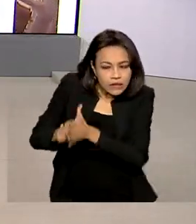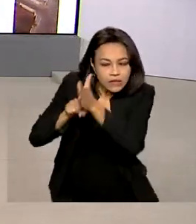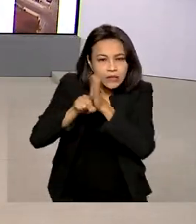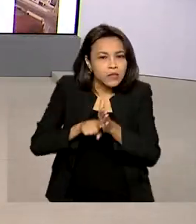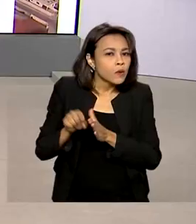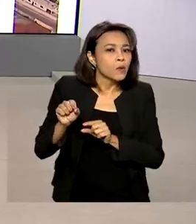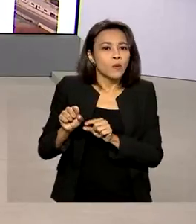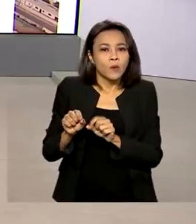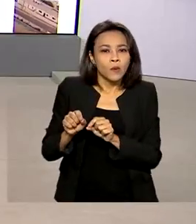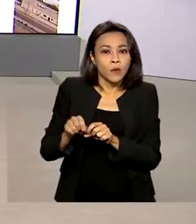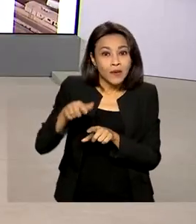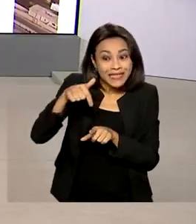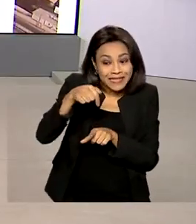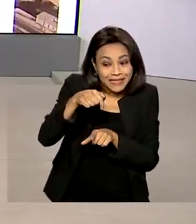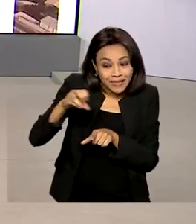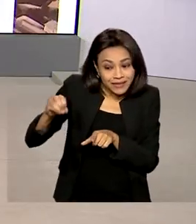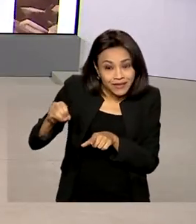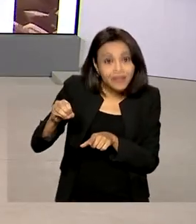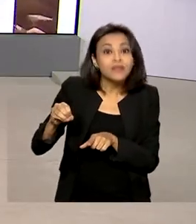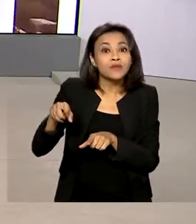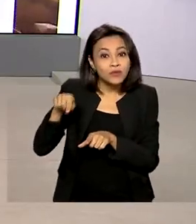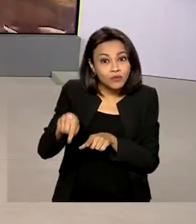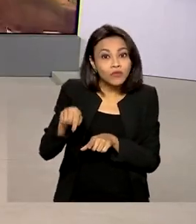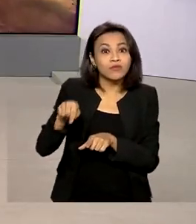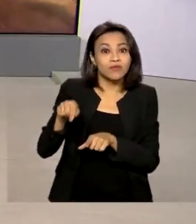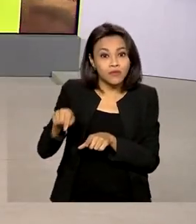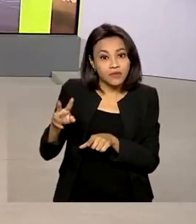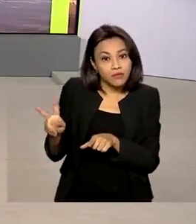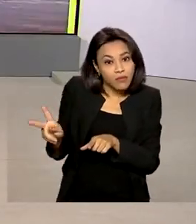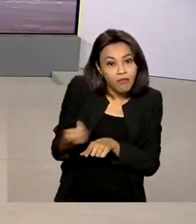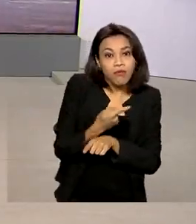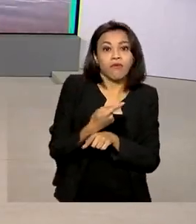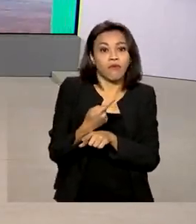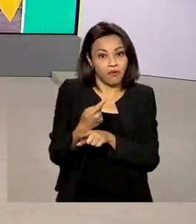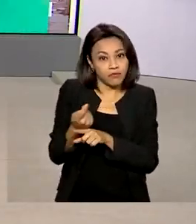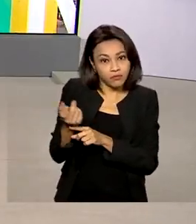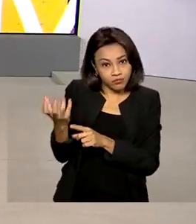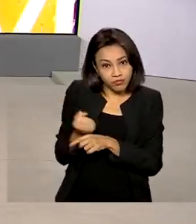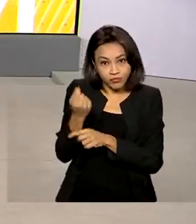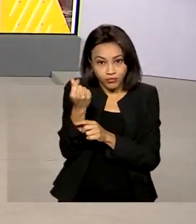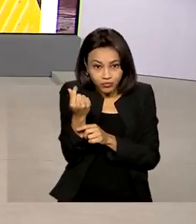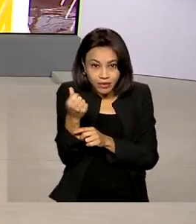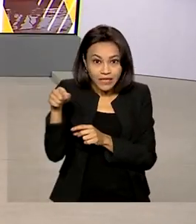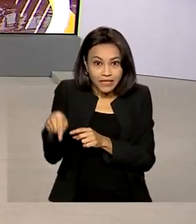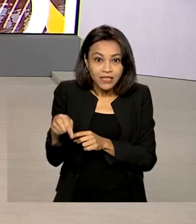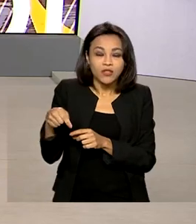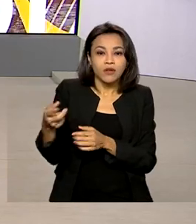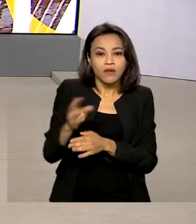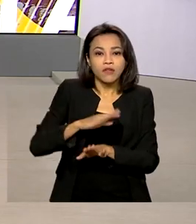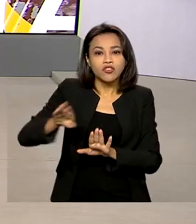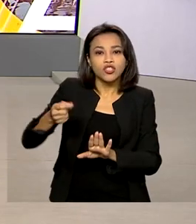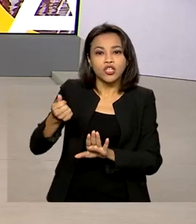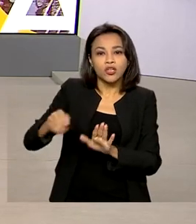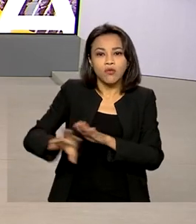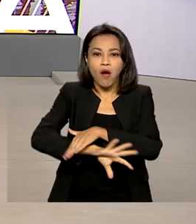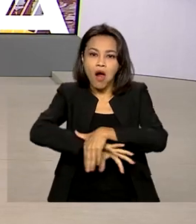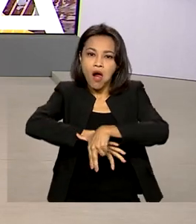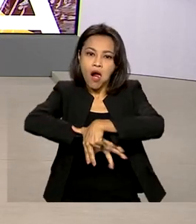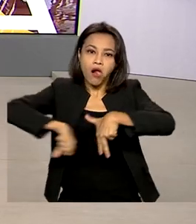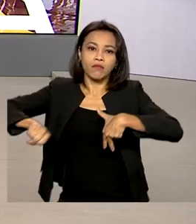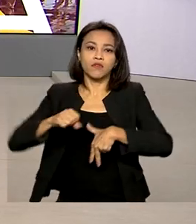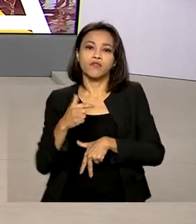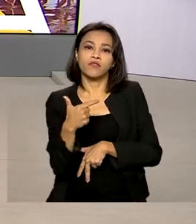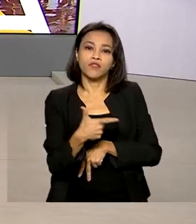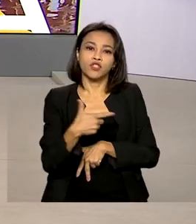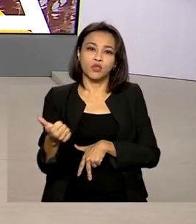cerca de 700 benefícios com indícios de irregularidades, o que equivale ao desvio de pelo menos 21 milhões